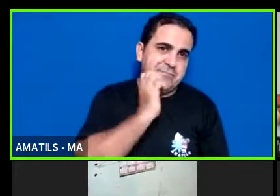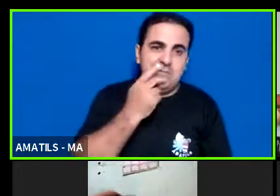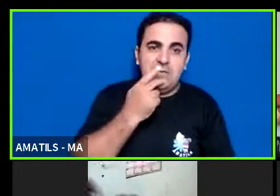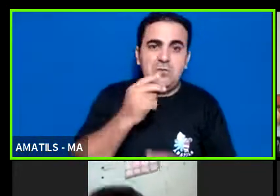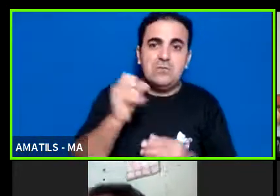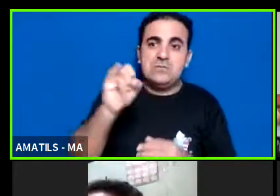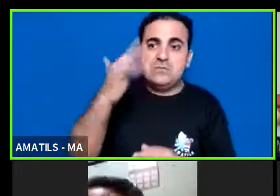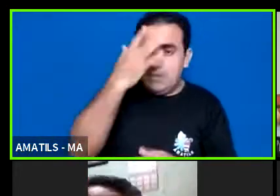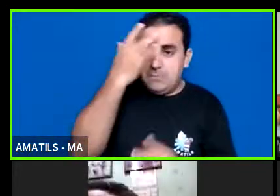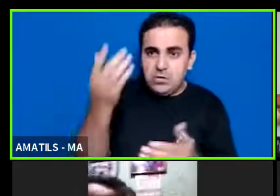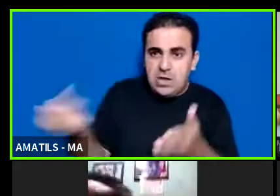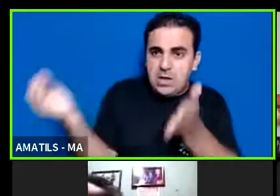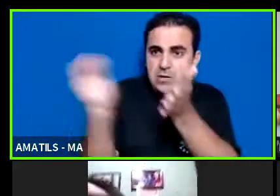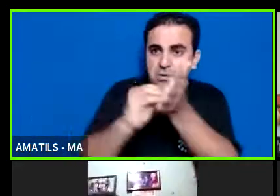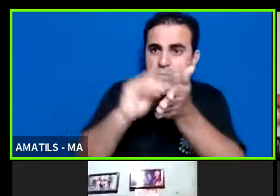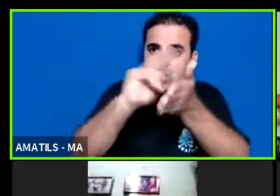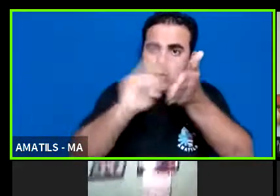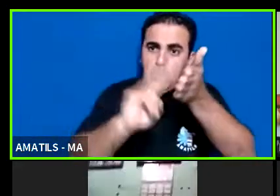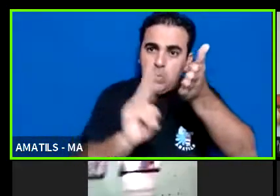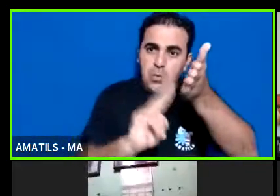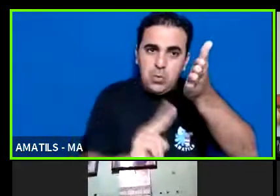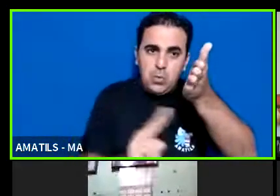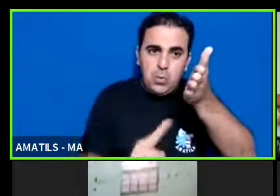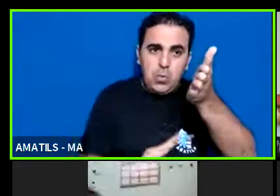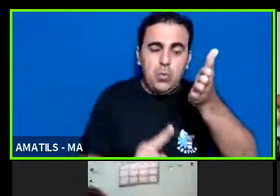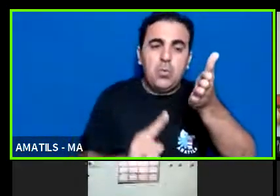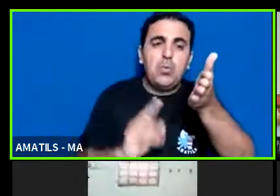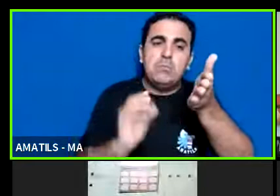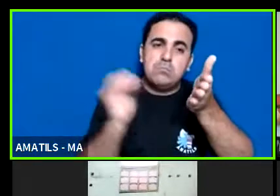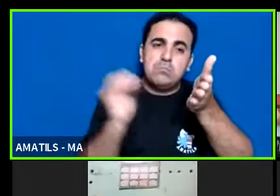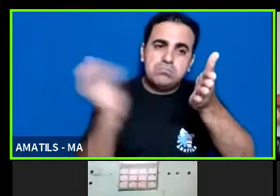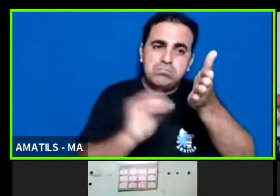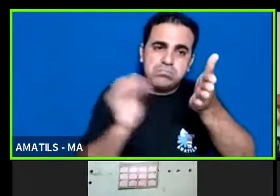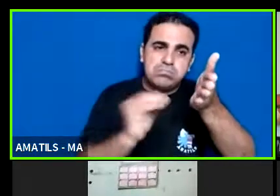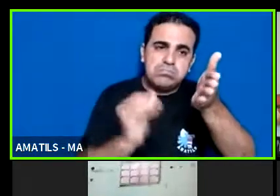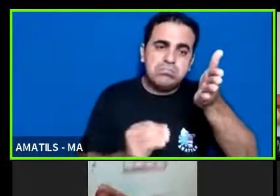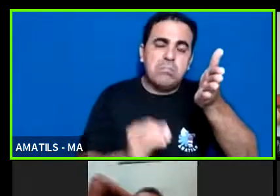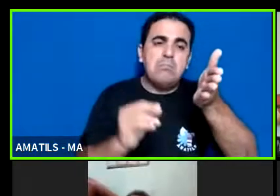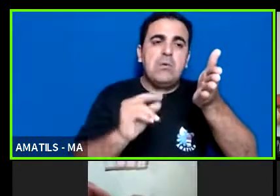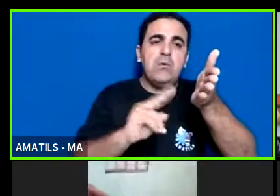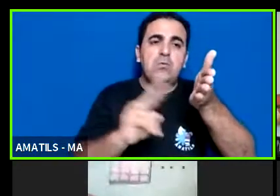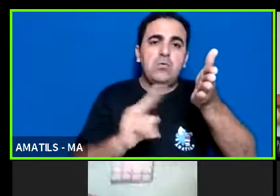a Alessandra foi a a inscrição tá inscrito já Alessandra